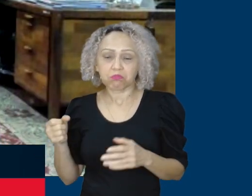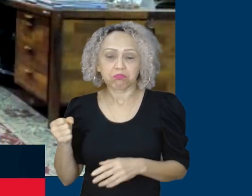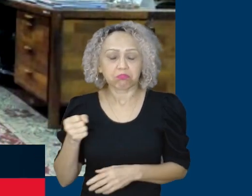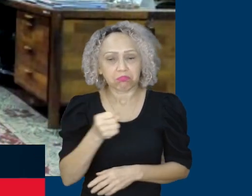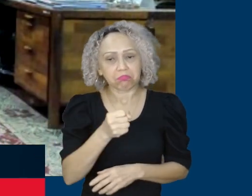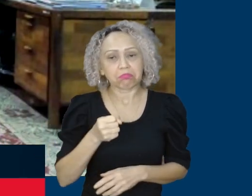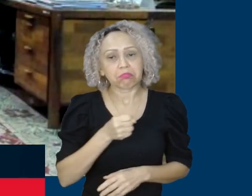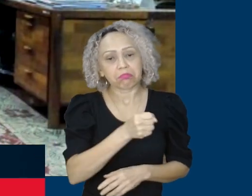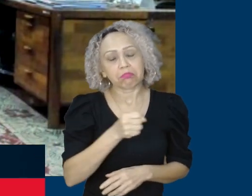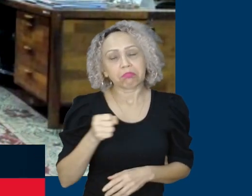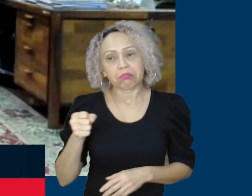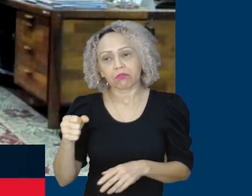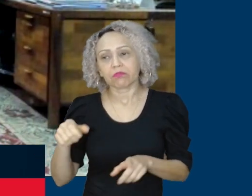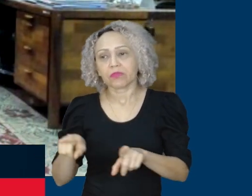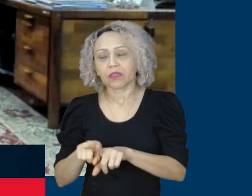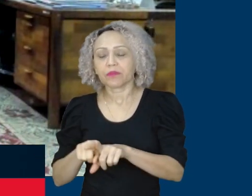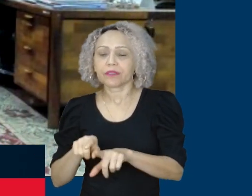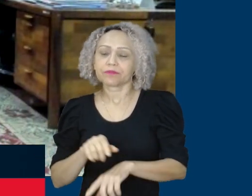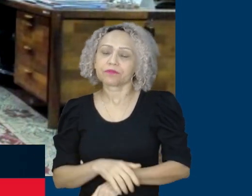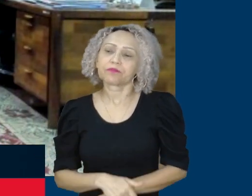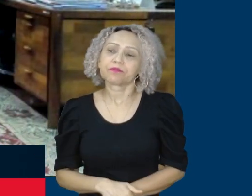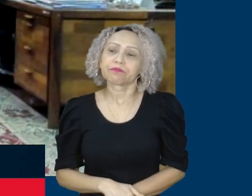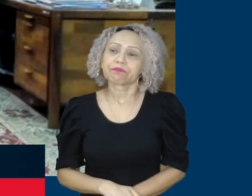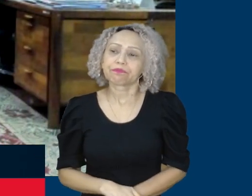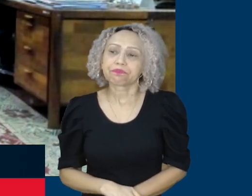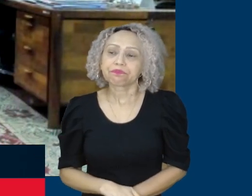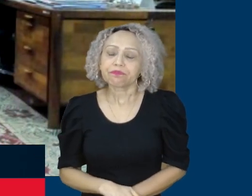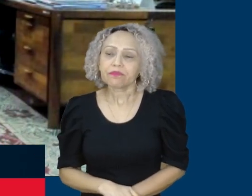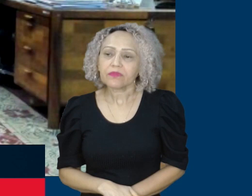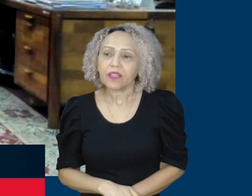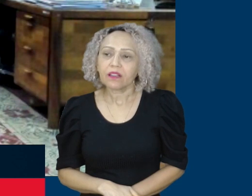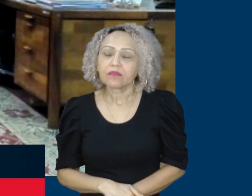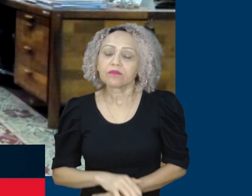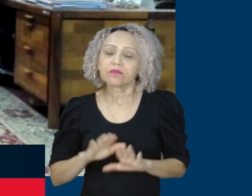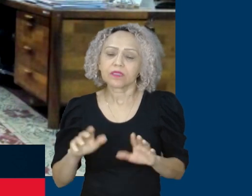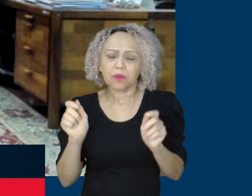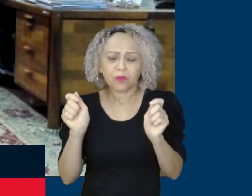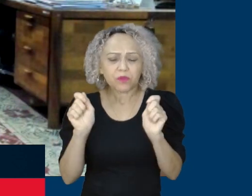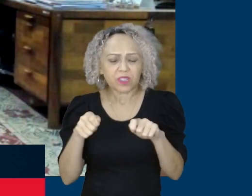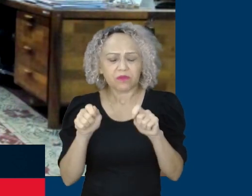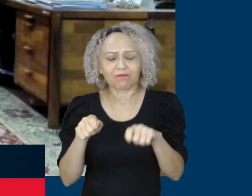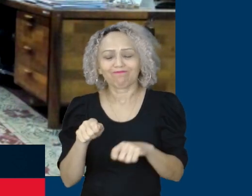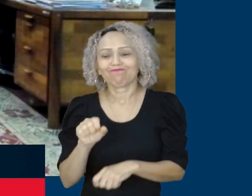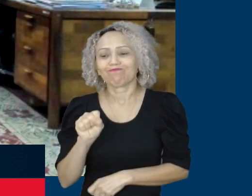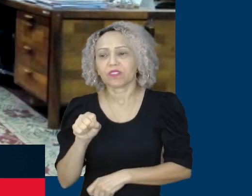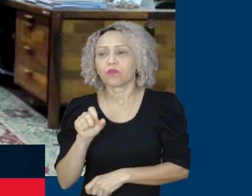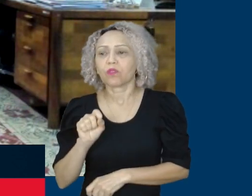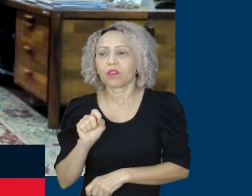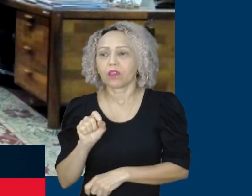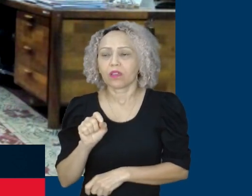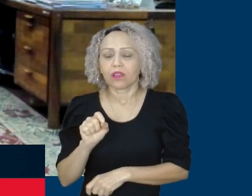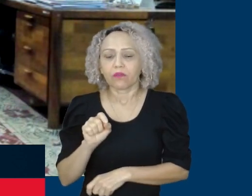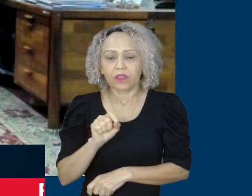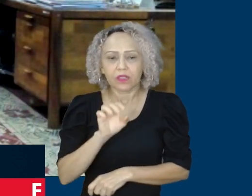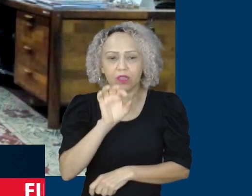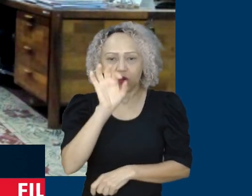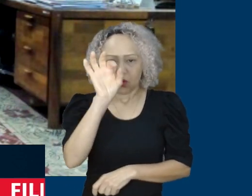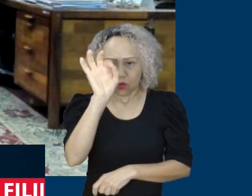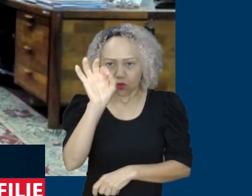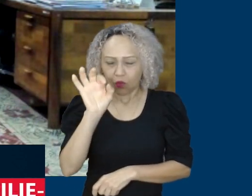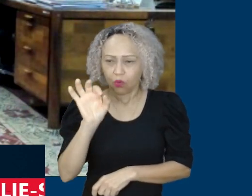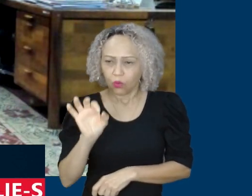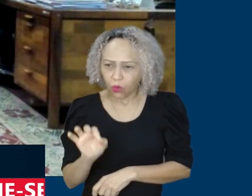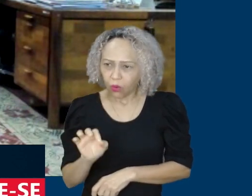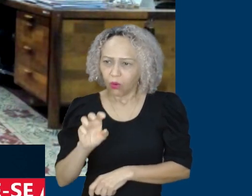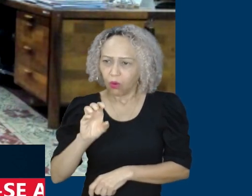possível a gente consiga construir o entendimento jurídico do governo de que é possível sim fazer a cota para o nosso povo negro